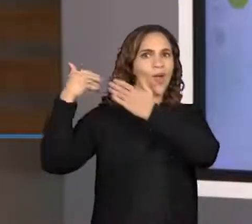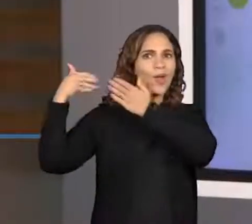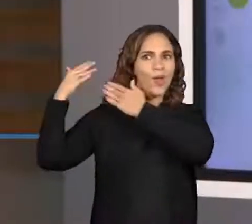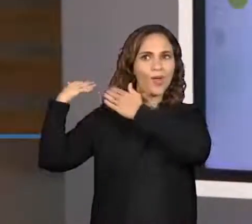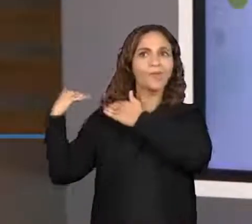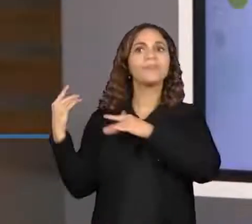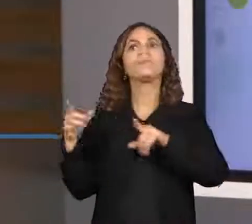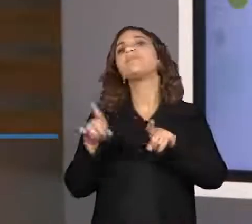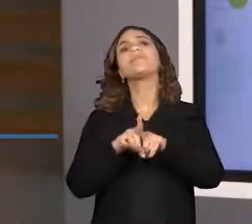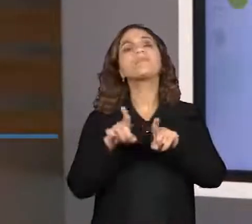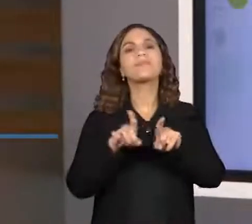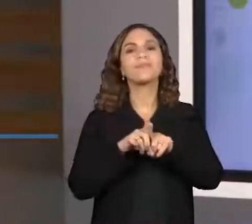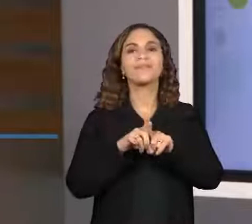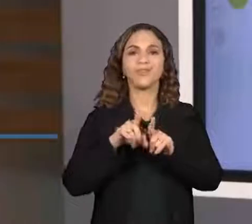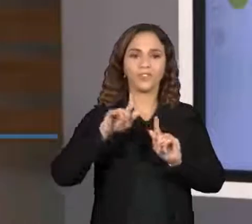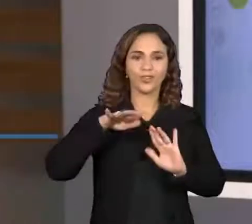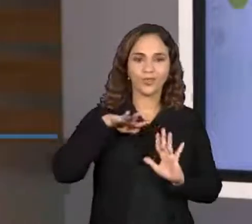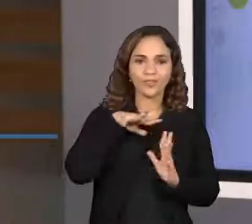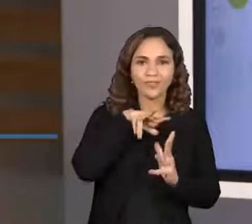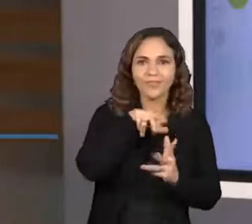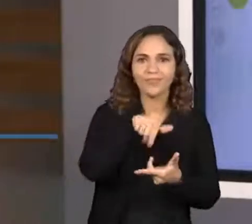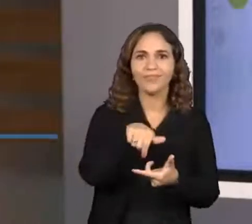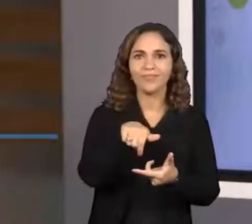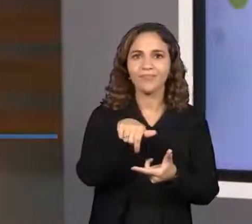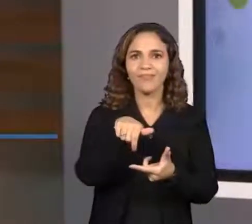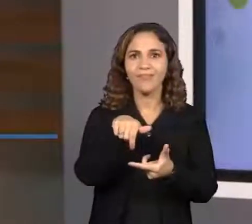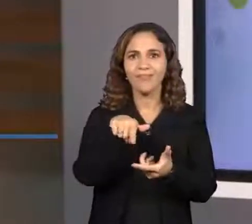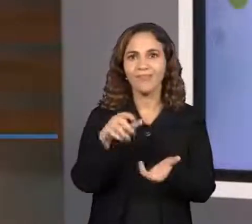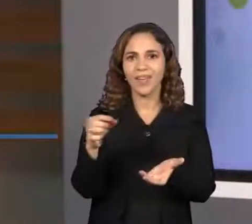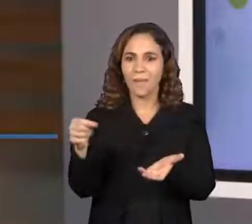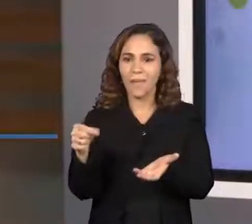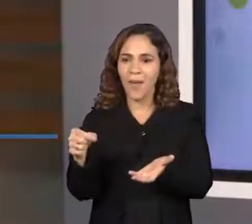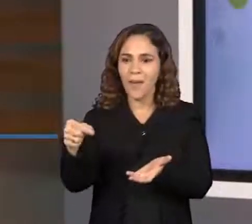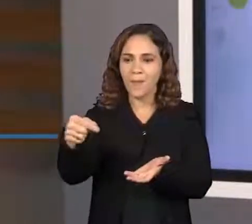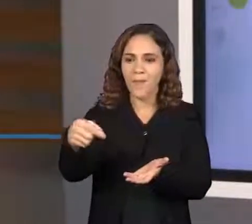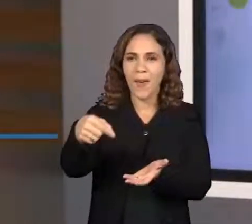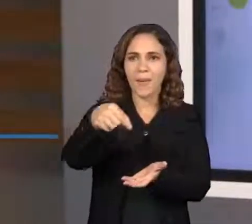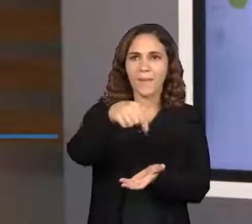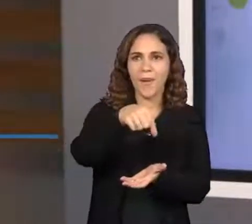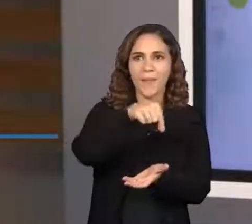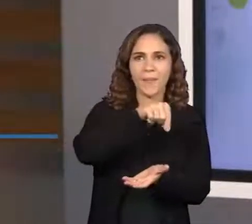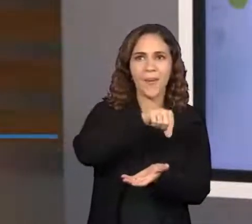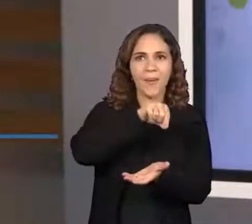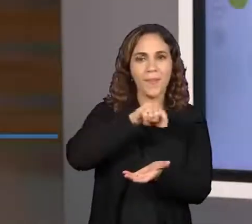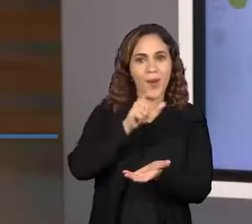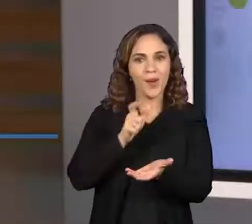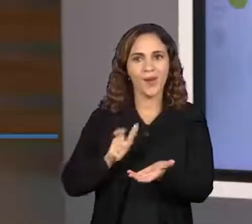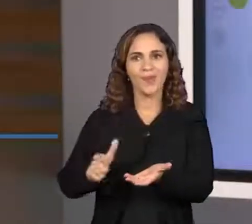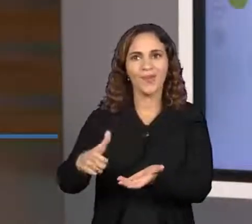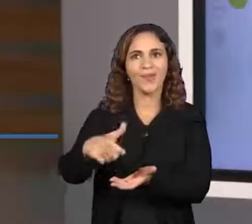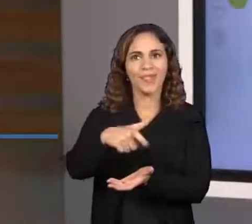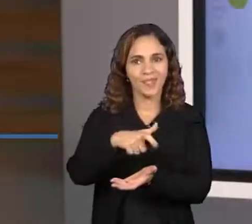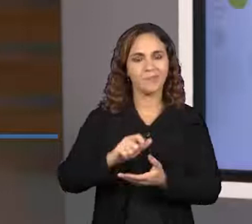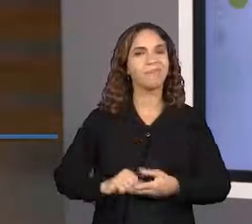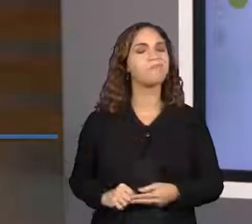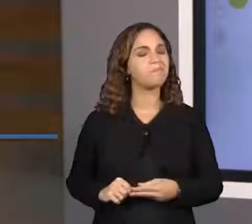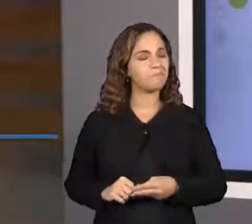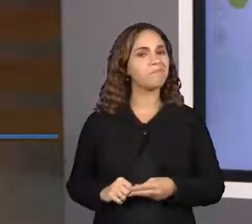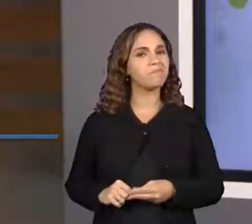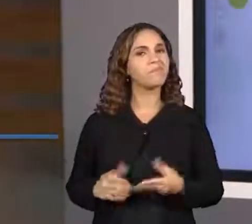contexto geográfico. Olha só, duas disciplinas aí que vão conversar bastante hoje.